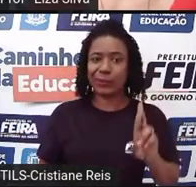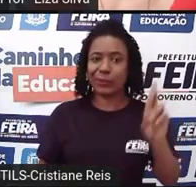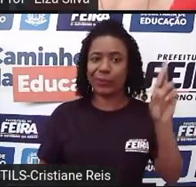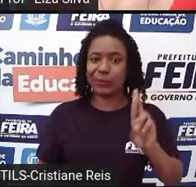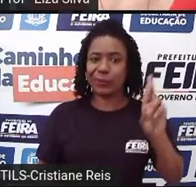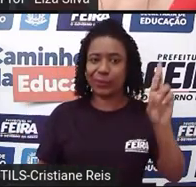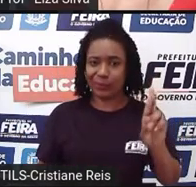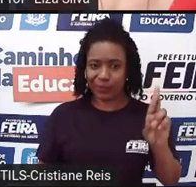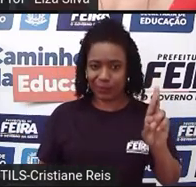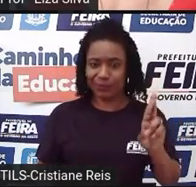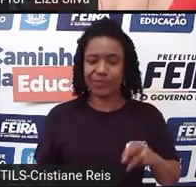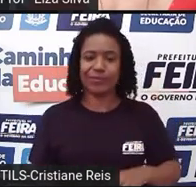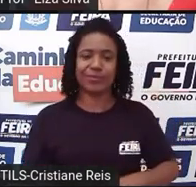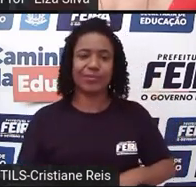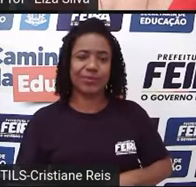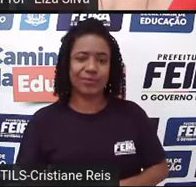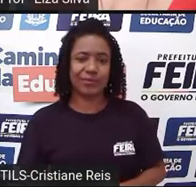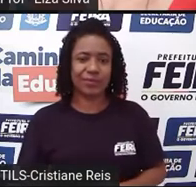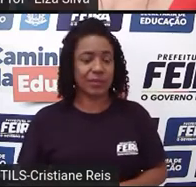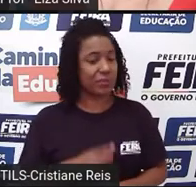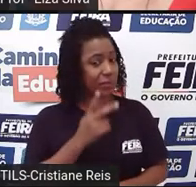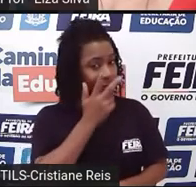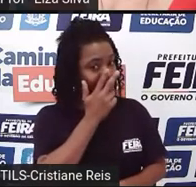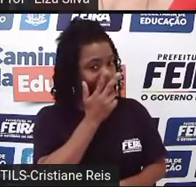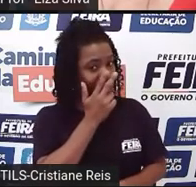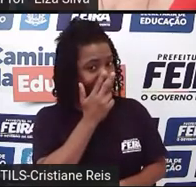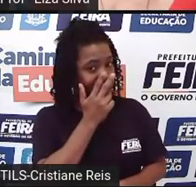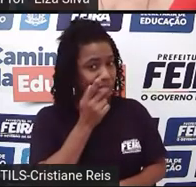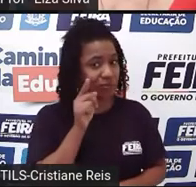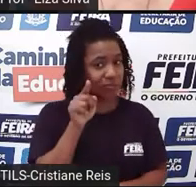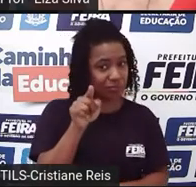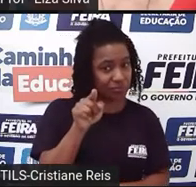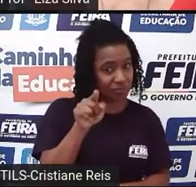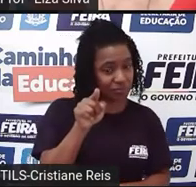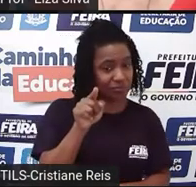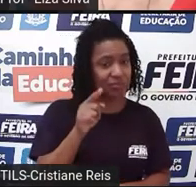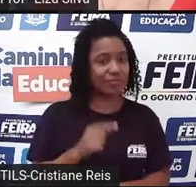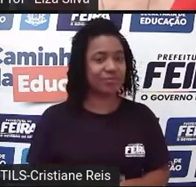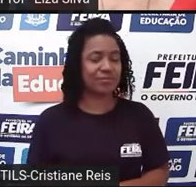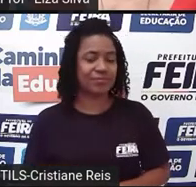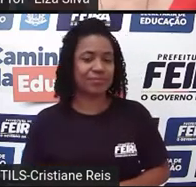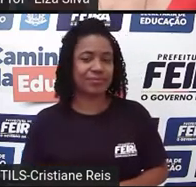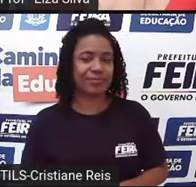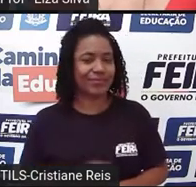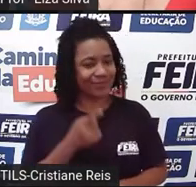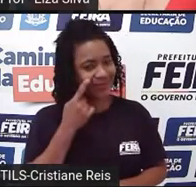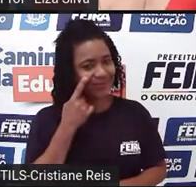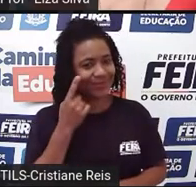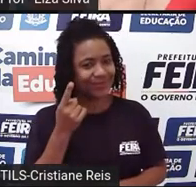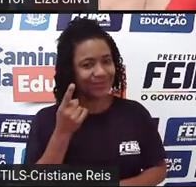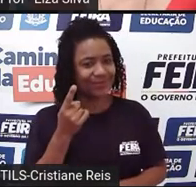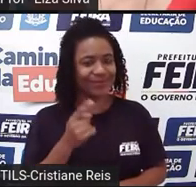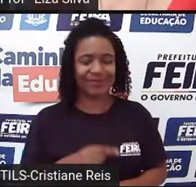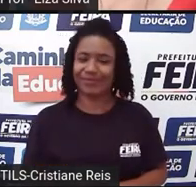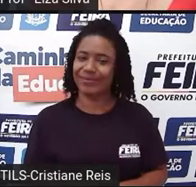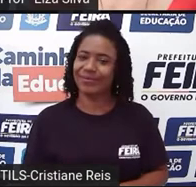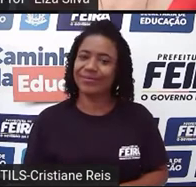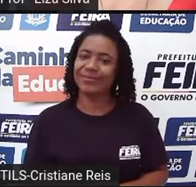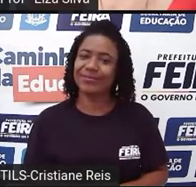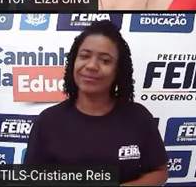Possa ser que seja essa. Yes, here. Observe. In English.